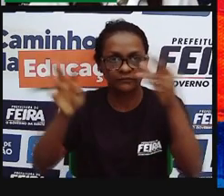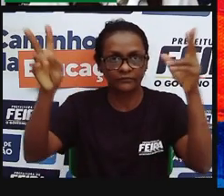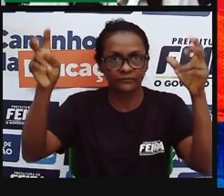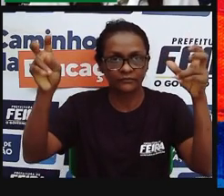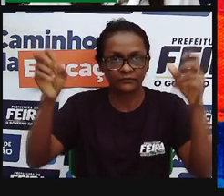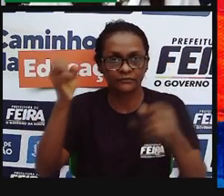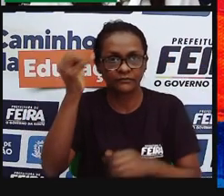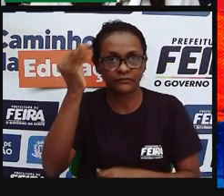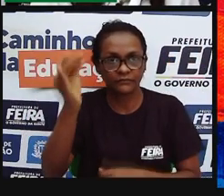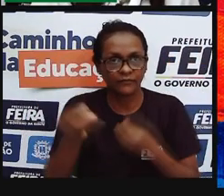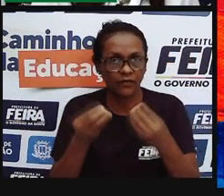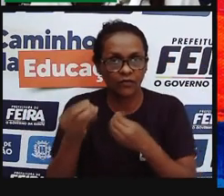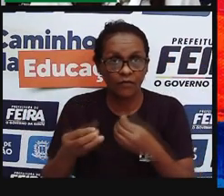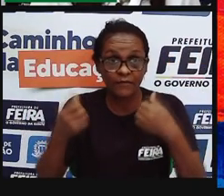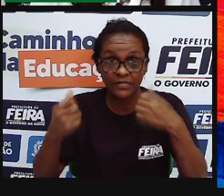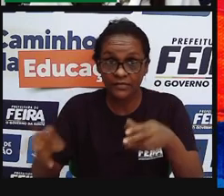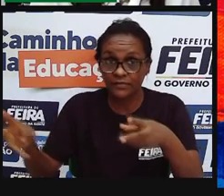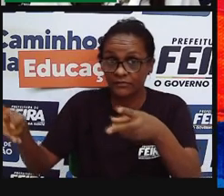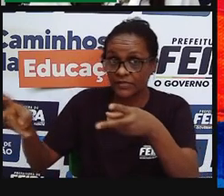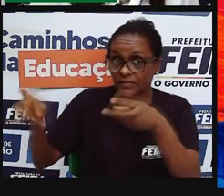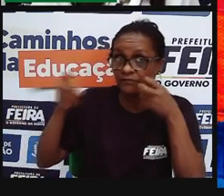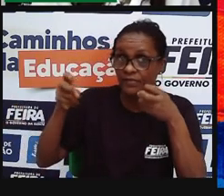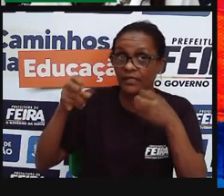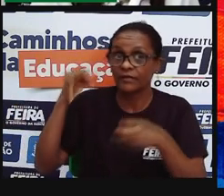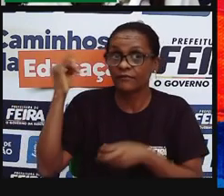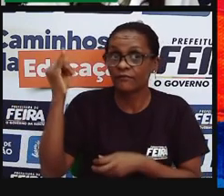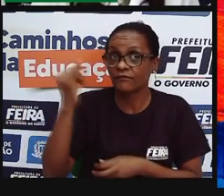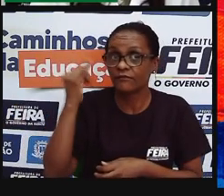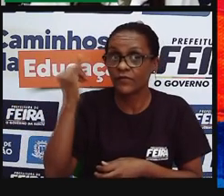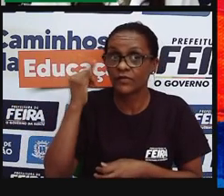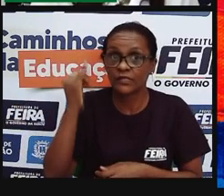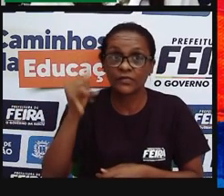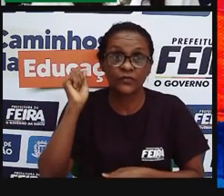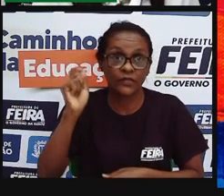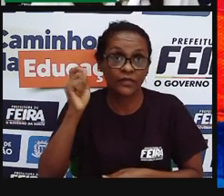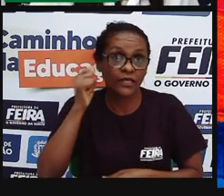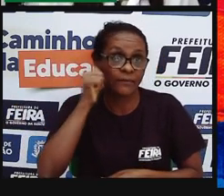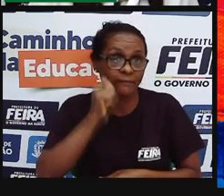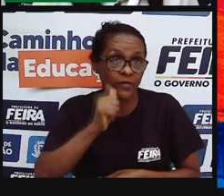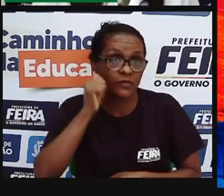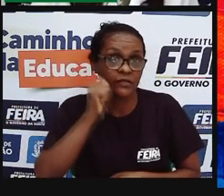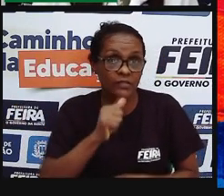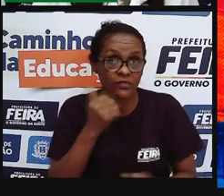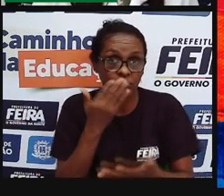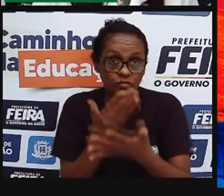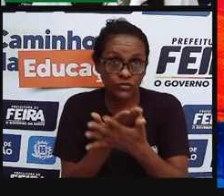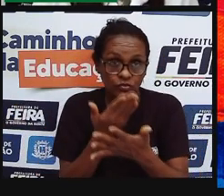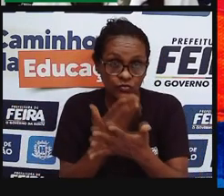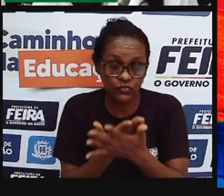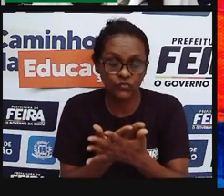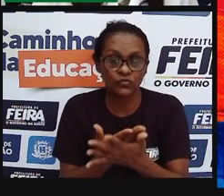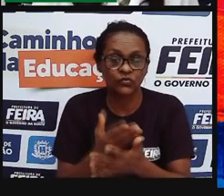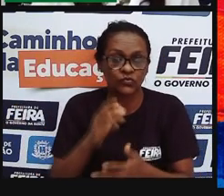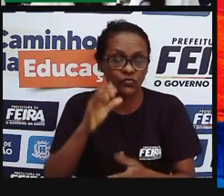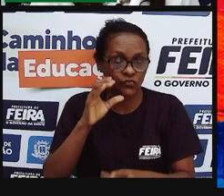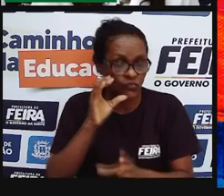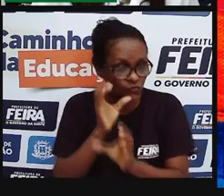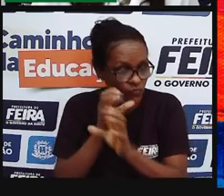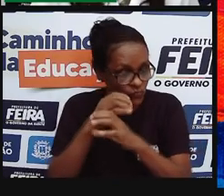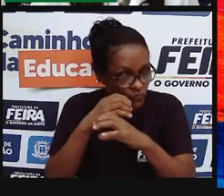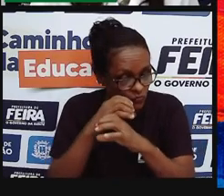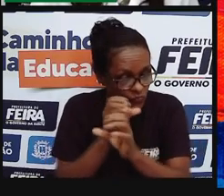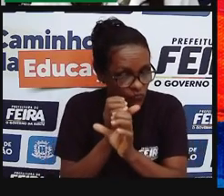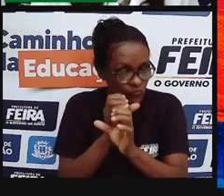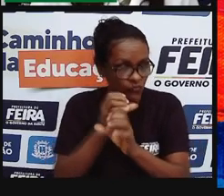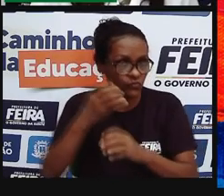nosso redor e perceba que as mulheres elas fazem ciência. Nós temos muitas mulheres na ciência, nós